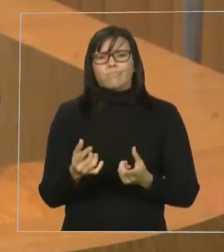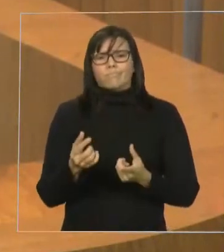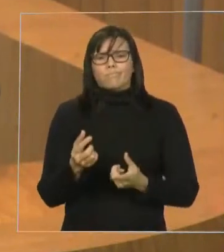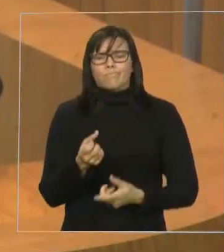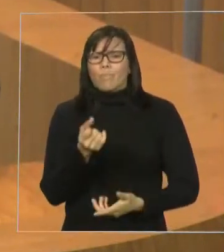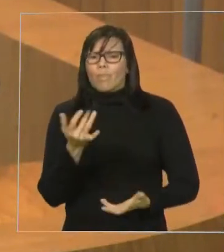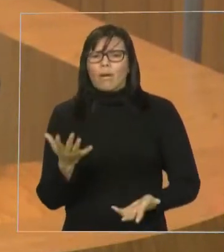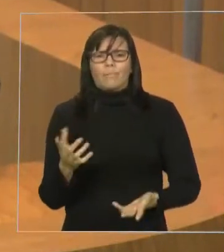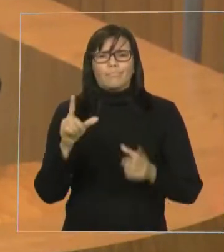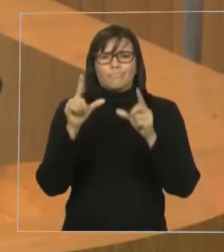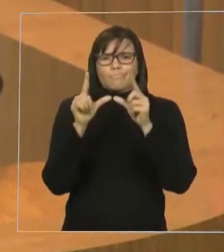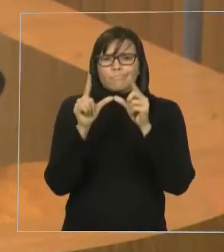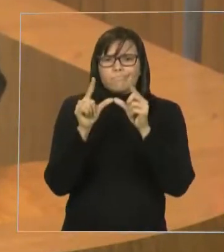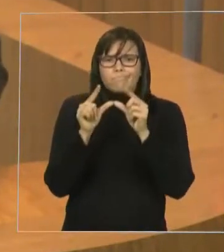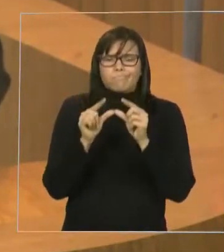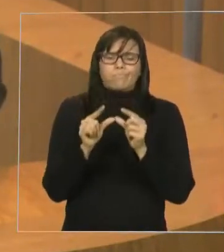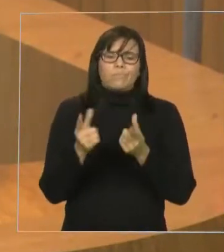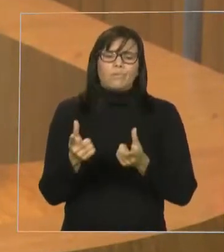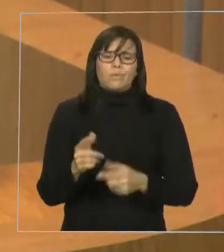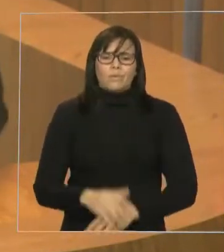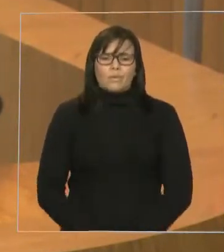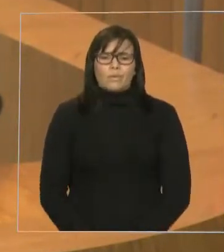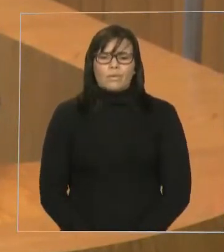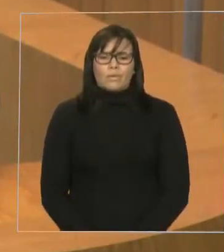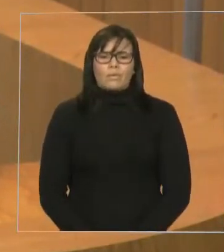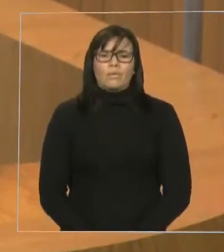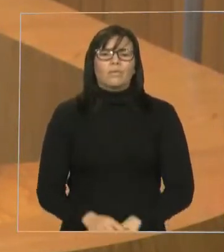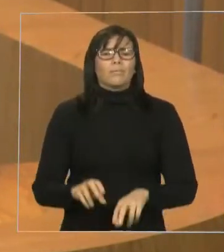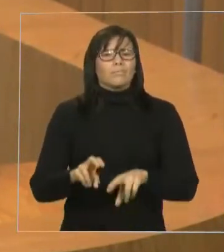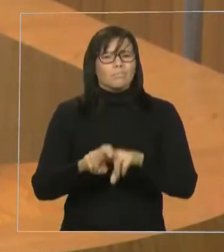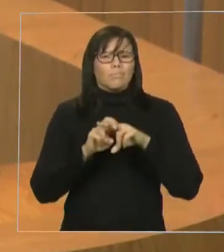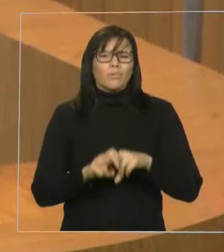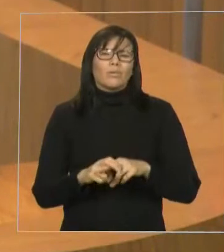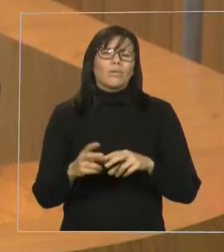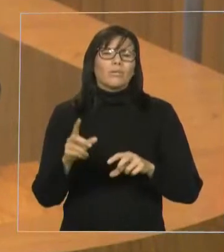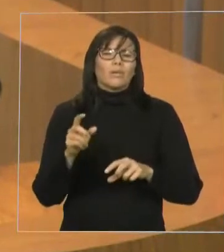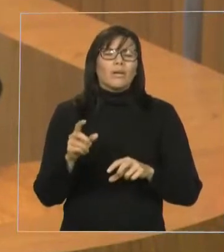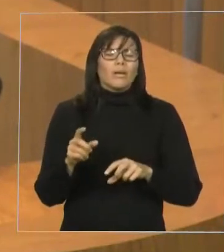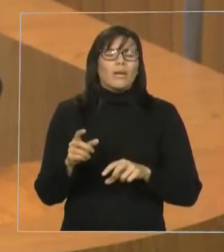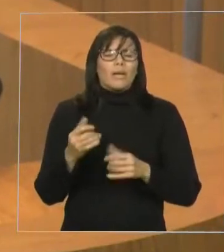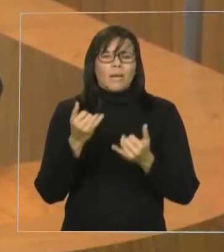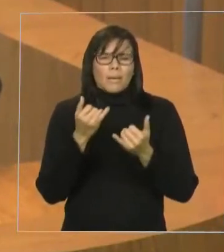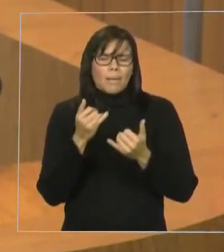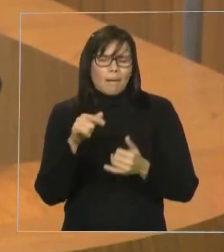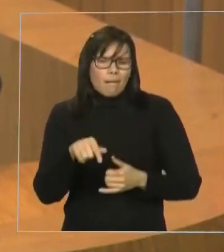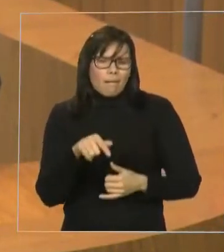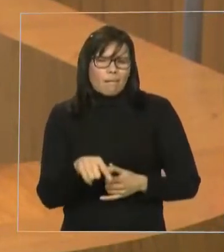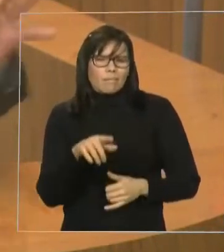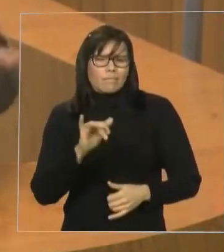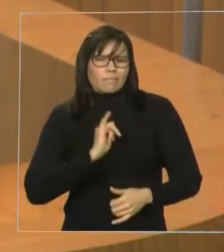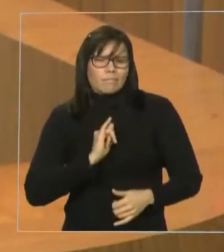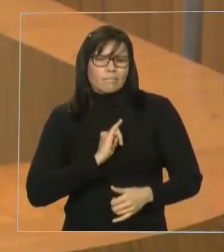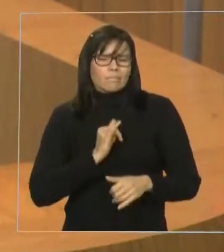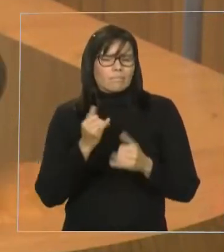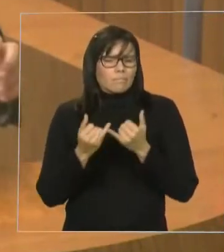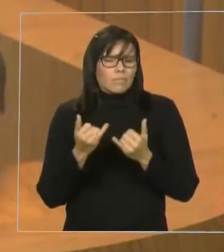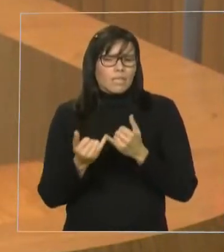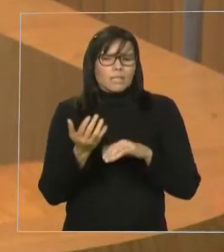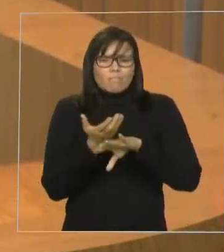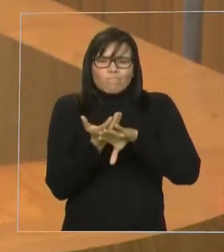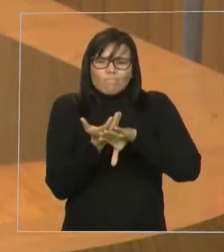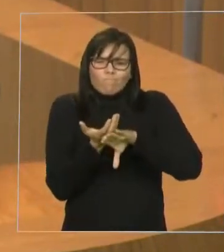e a Imperatriz passa a ficar isolada para sair de Imperatriz para Brasília,